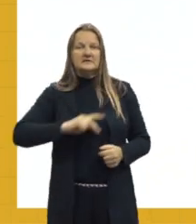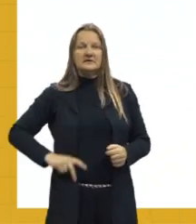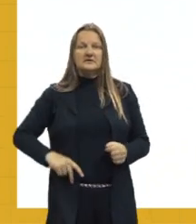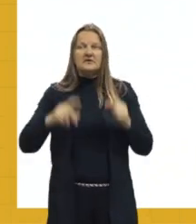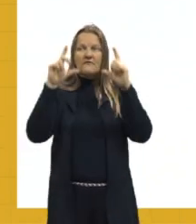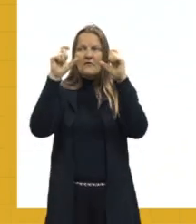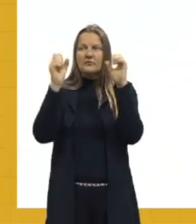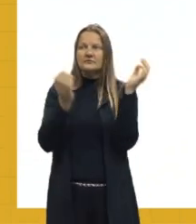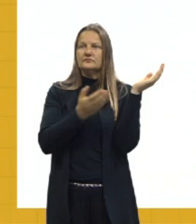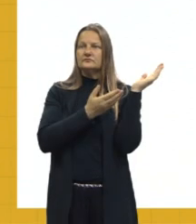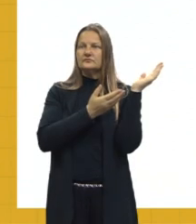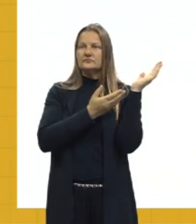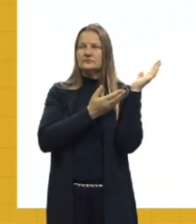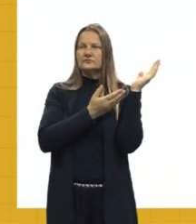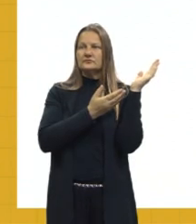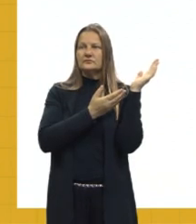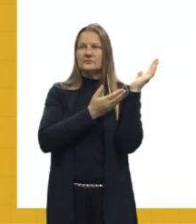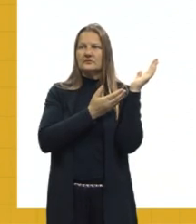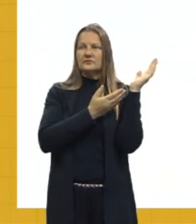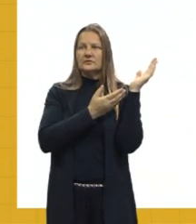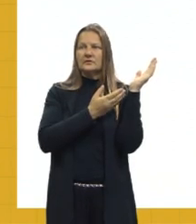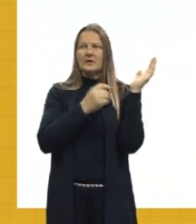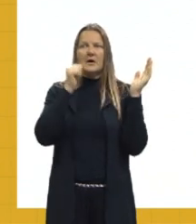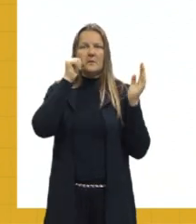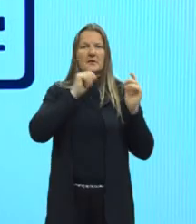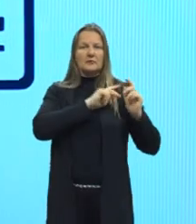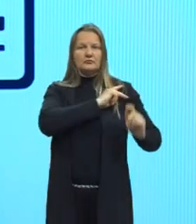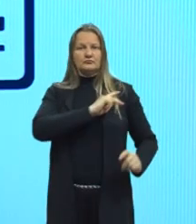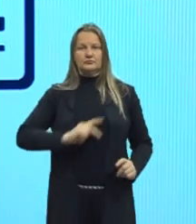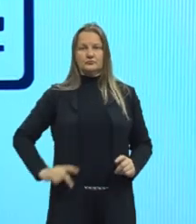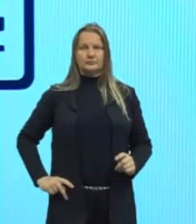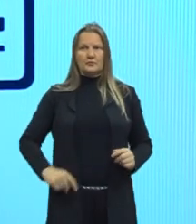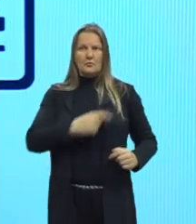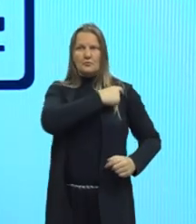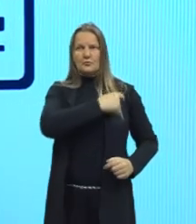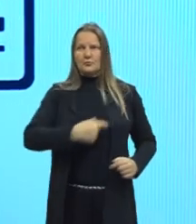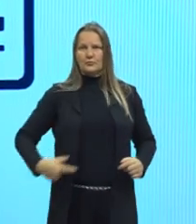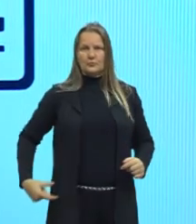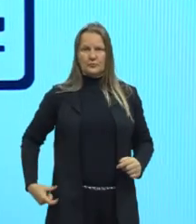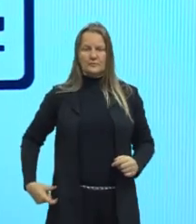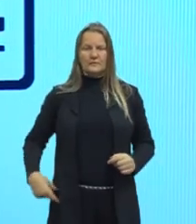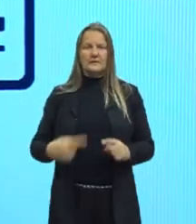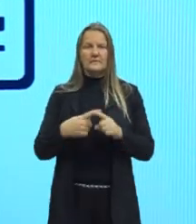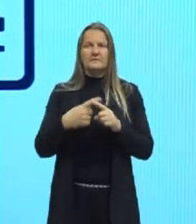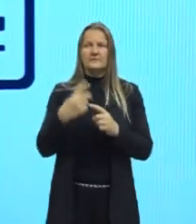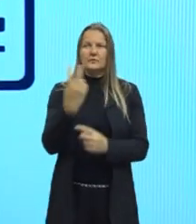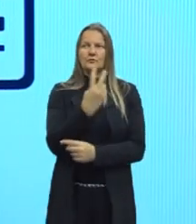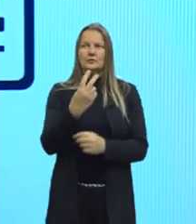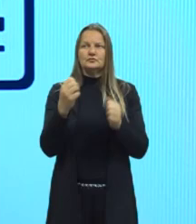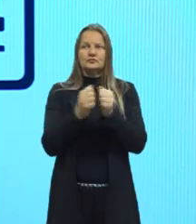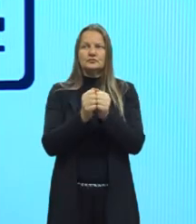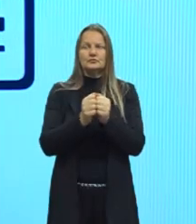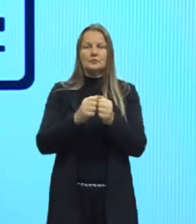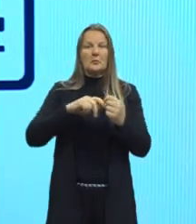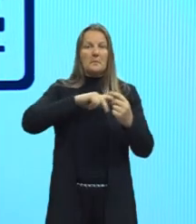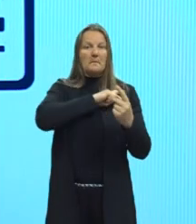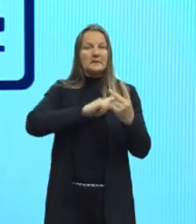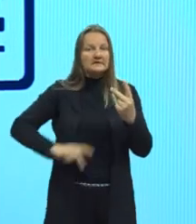fotinha aqui dele recebendo aí, né, a faixa presidencial, tá. É importante lembrar que eles são